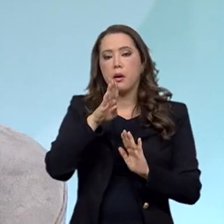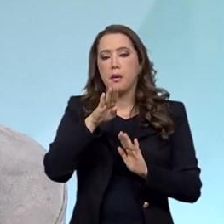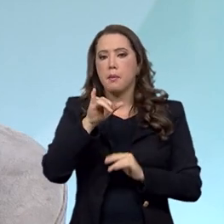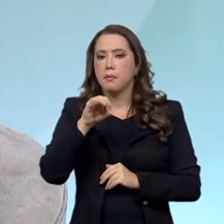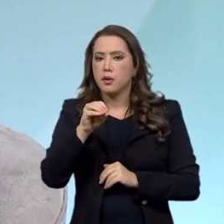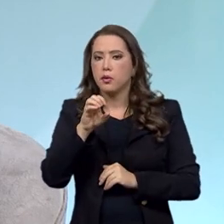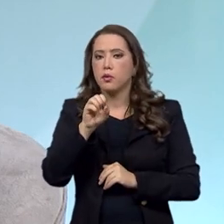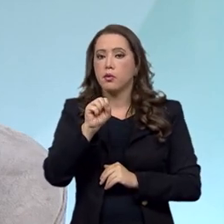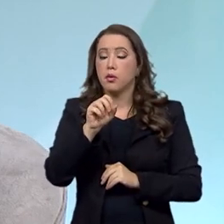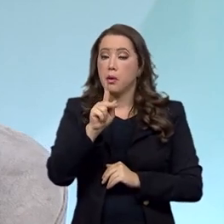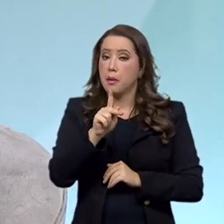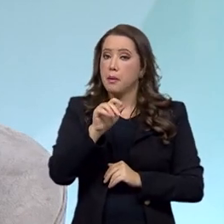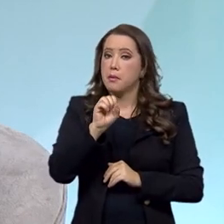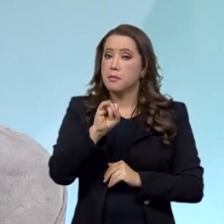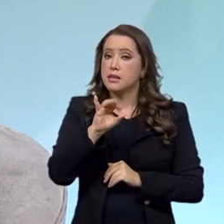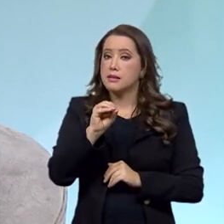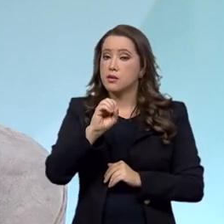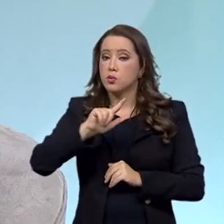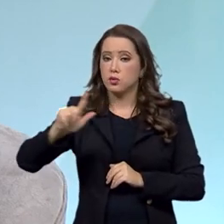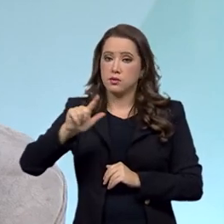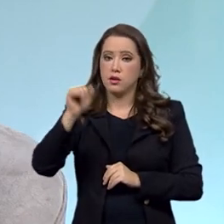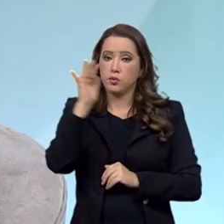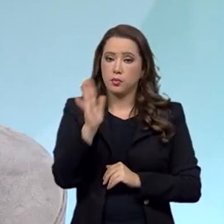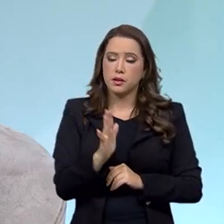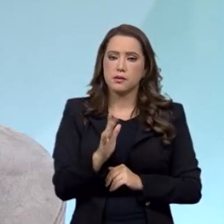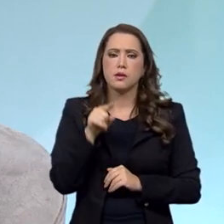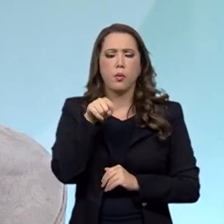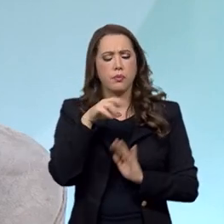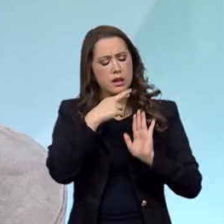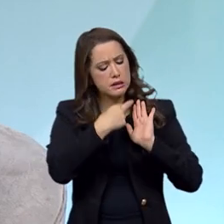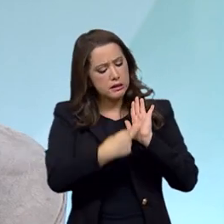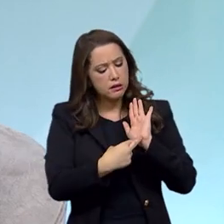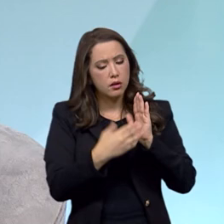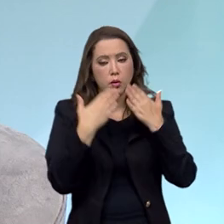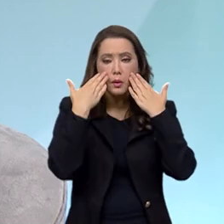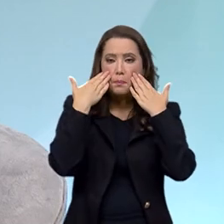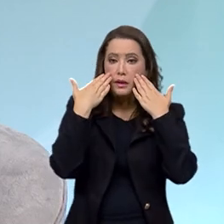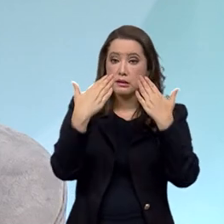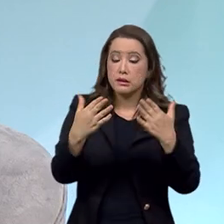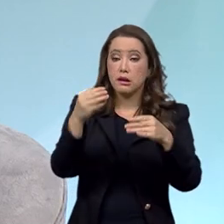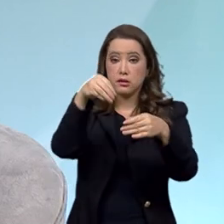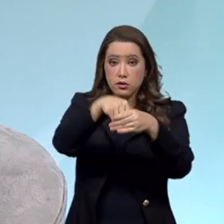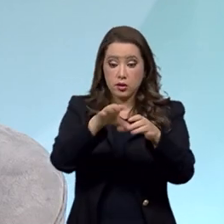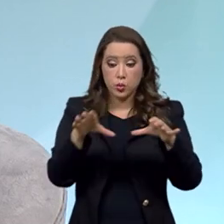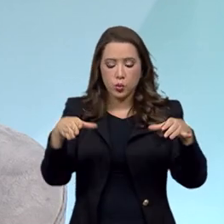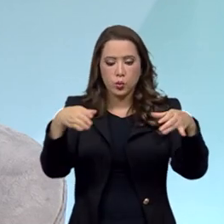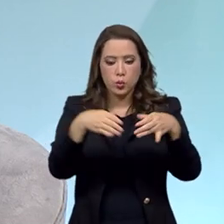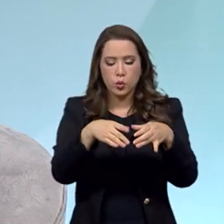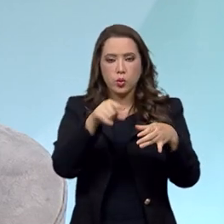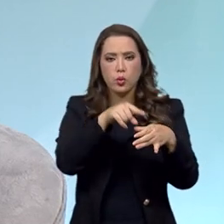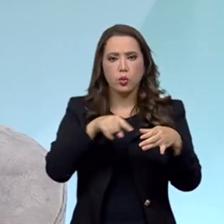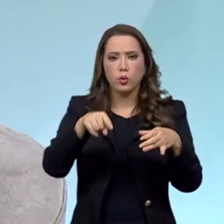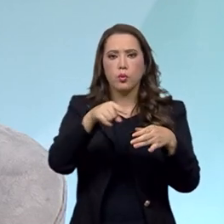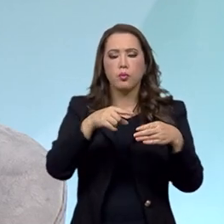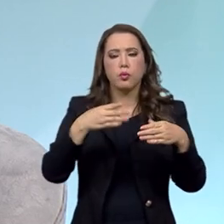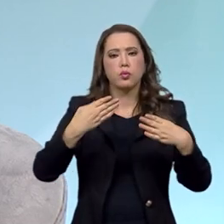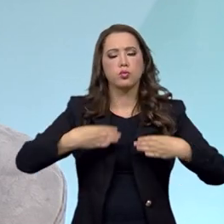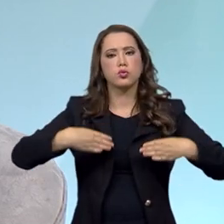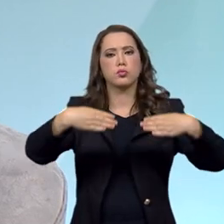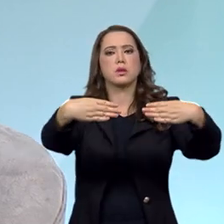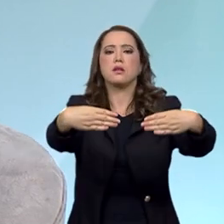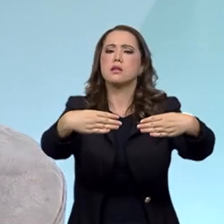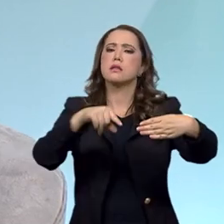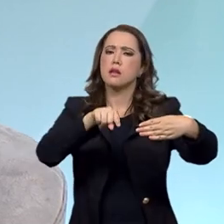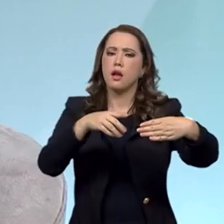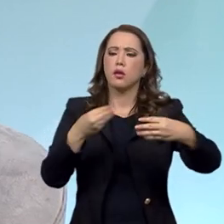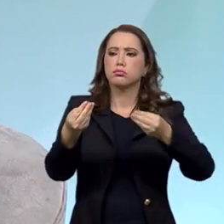do Brasil. O relatório, ele é apresentado internamente na Esplanada dos Ministérios,